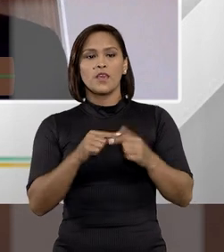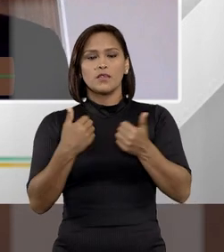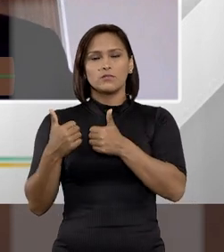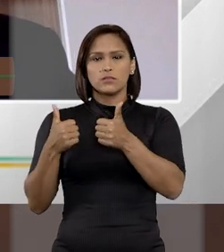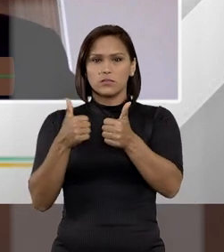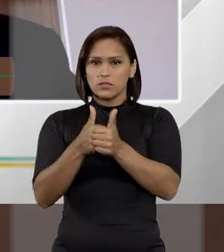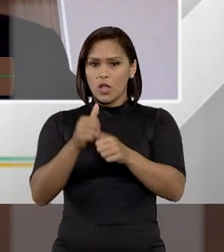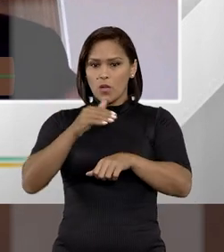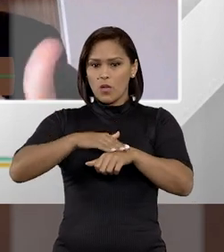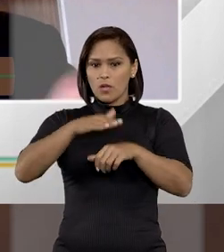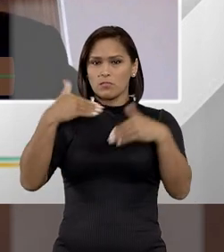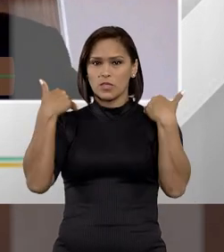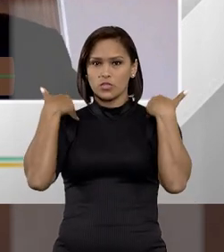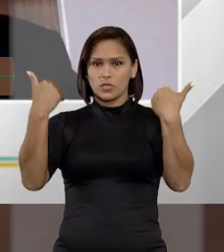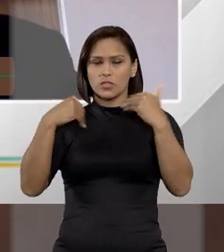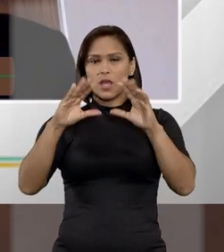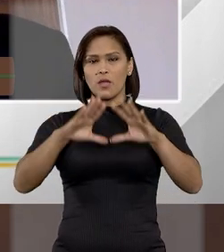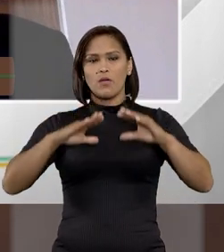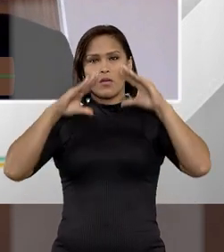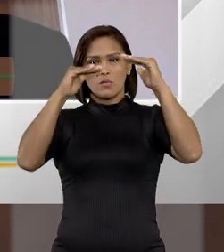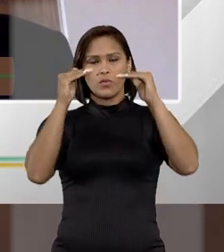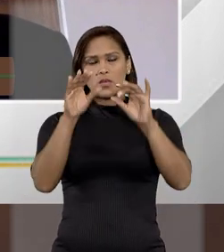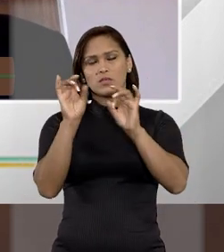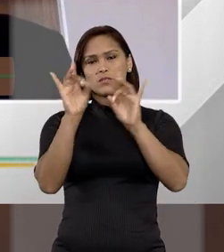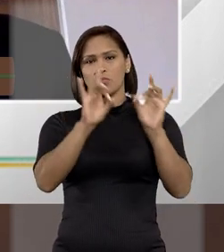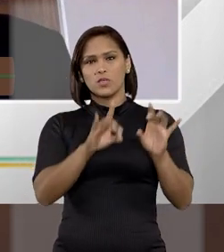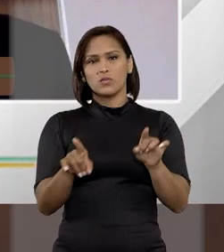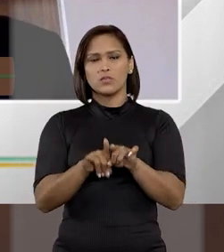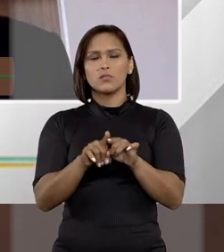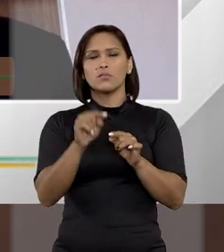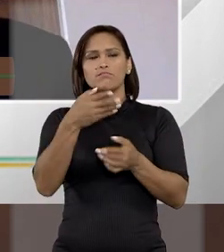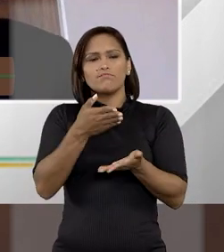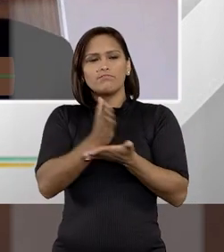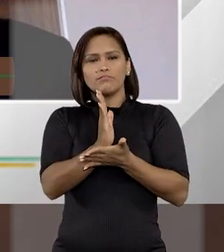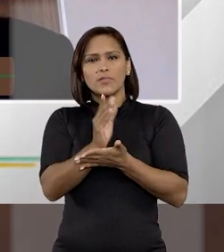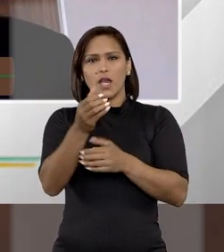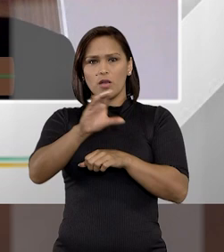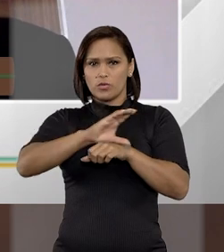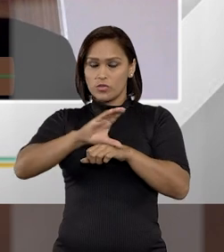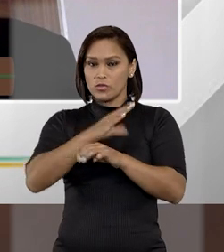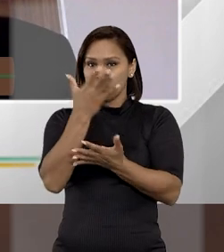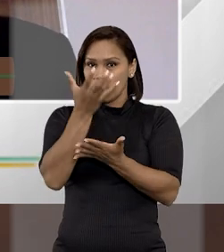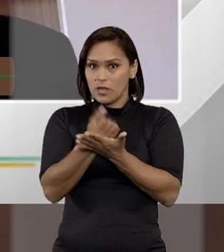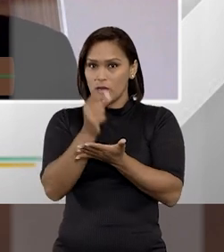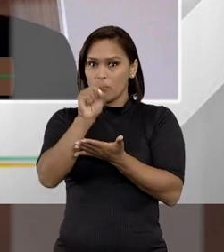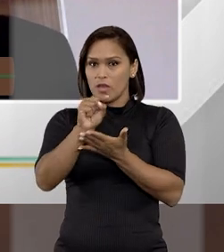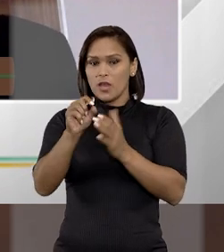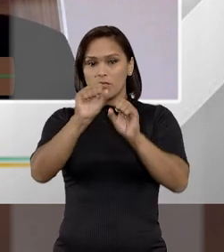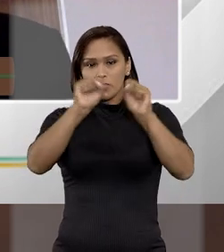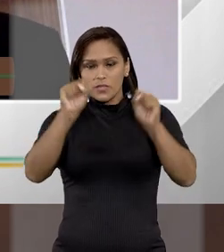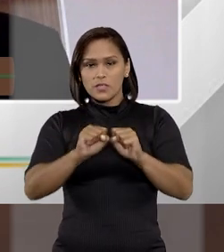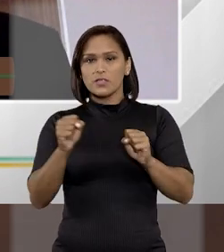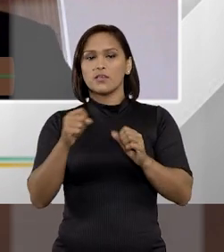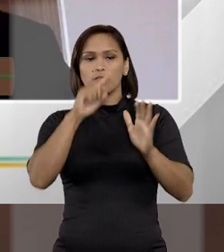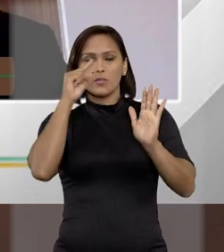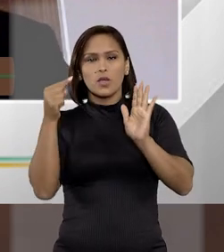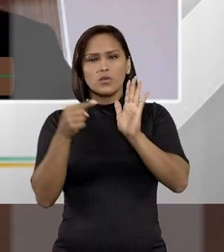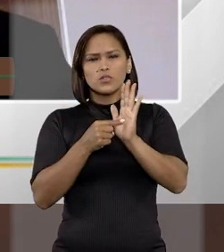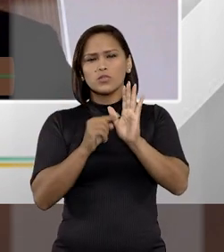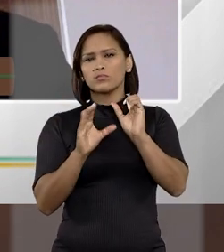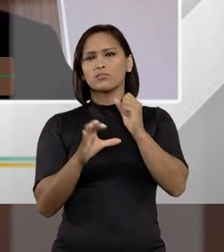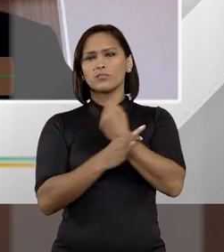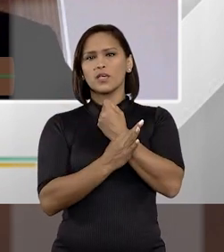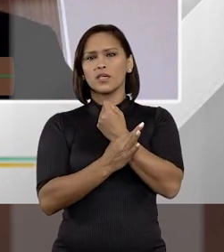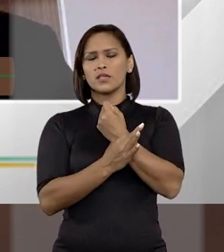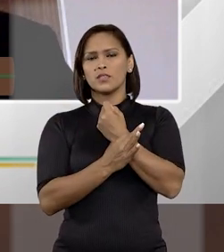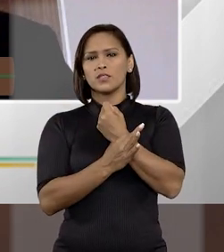a doutrina majoritária, os tribunais superiores também reconhecem, portanto, que a Constituição, ela acolheu esse sistema acusatório